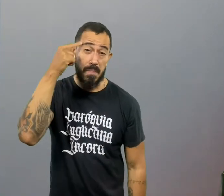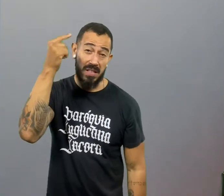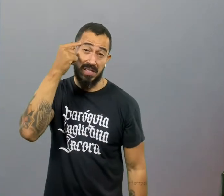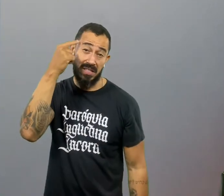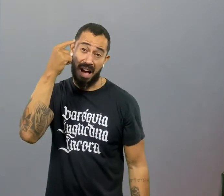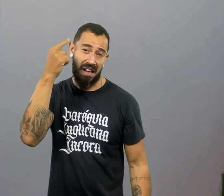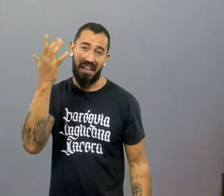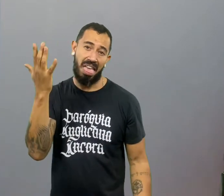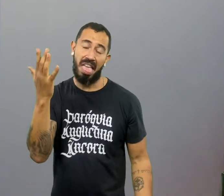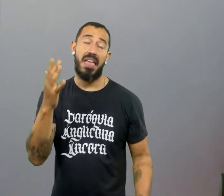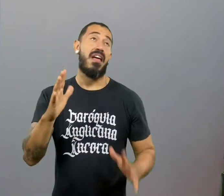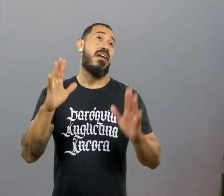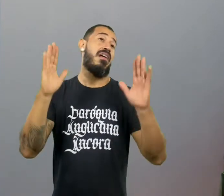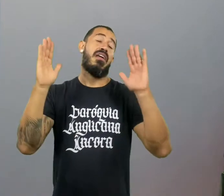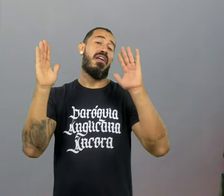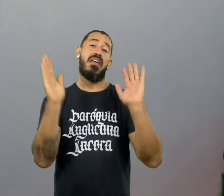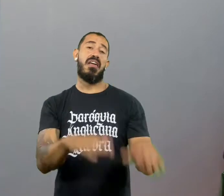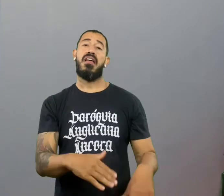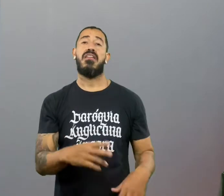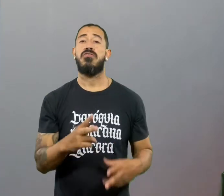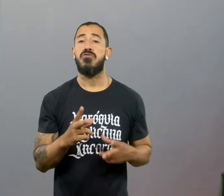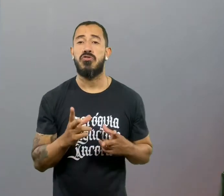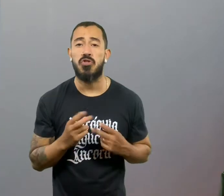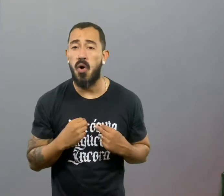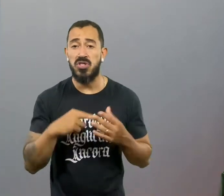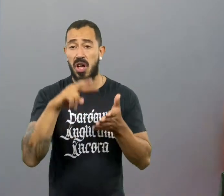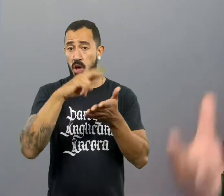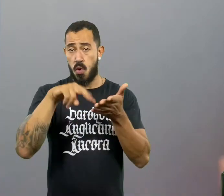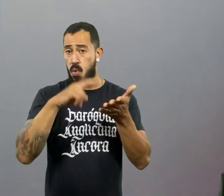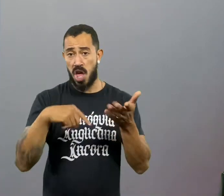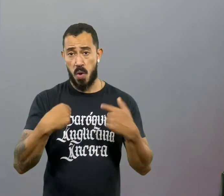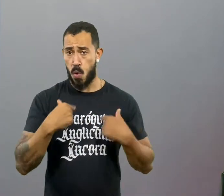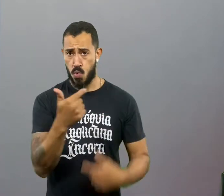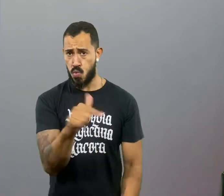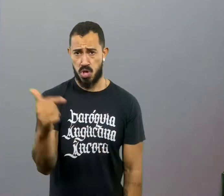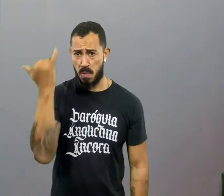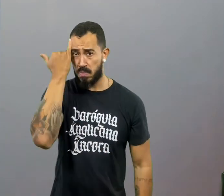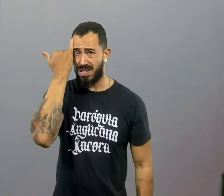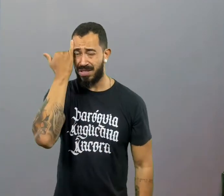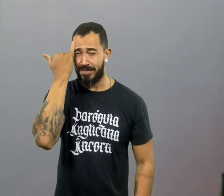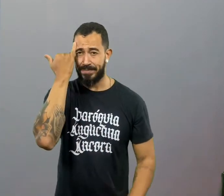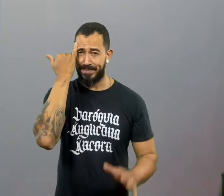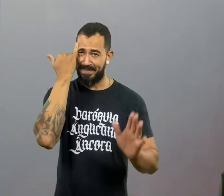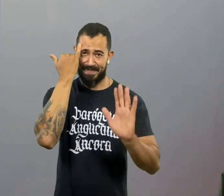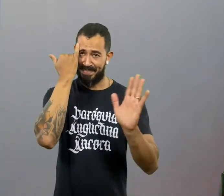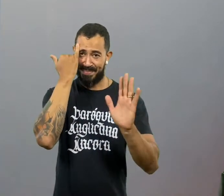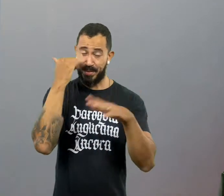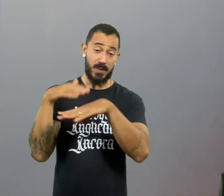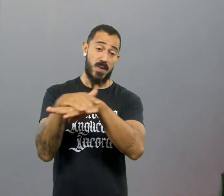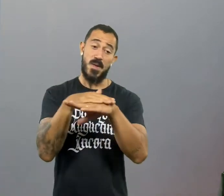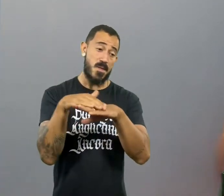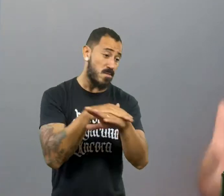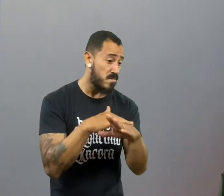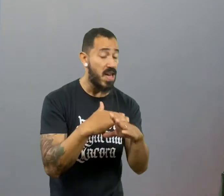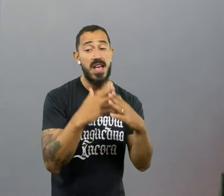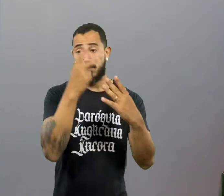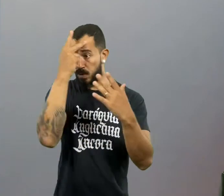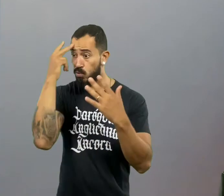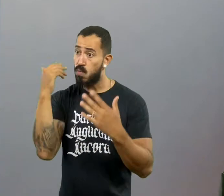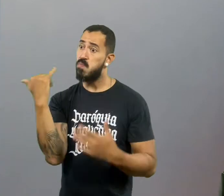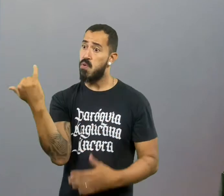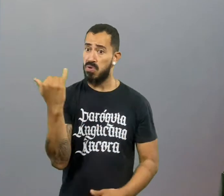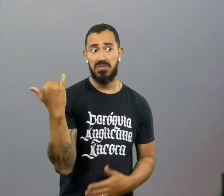Porque talvez você pense, ah, eu não tenho preguiça de pensar porque eu leio um monte de coisas e tal. Eu converso com um monte de gente